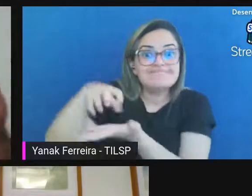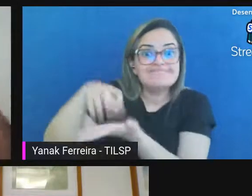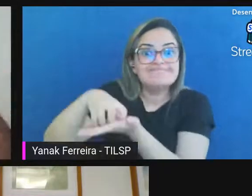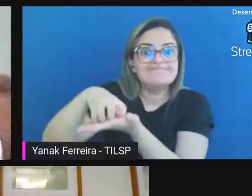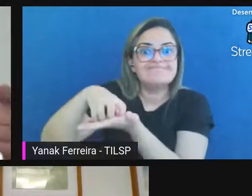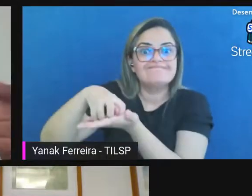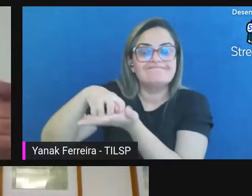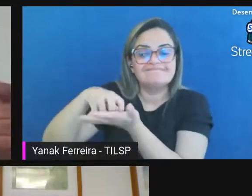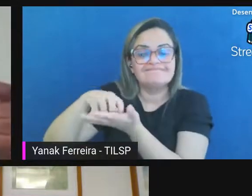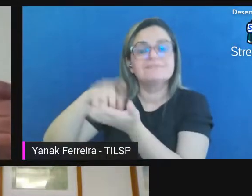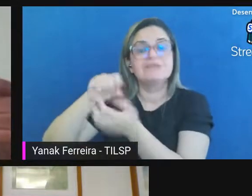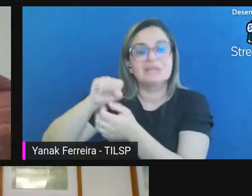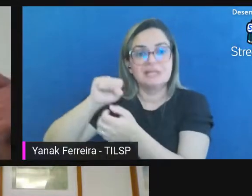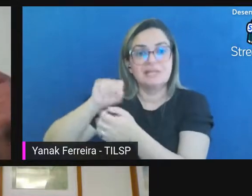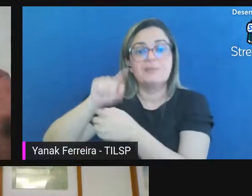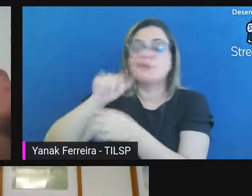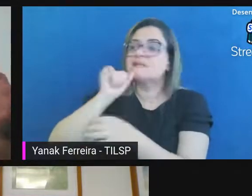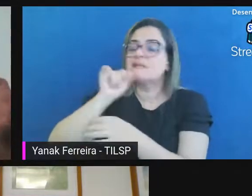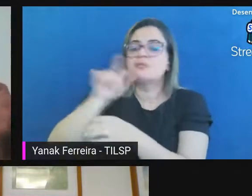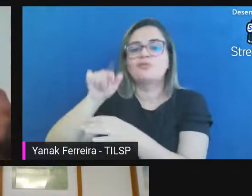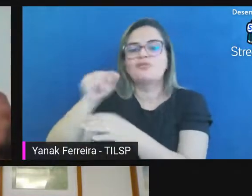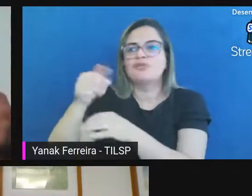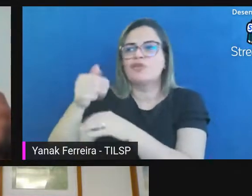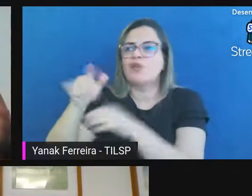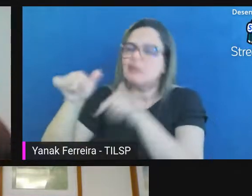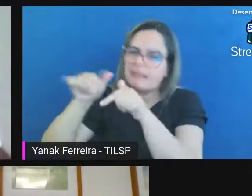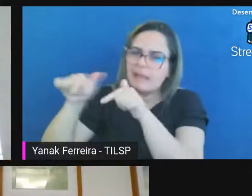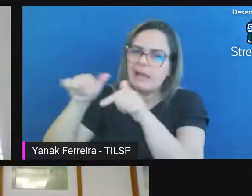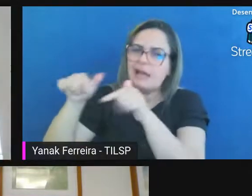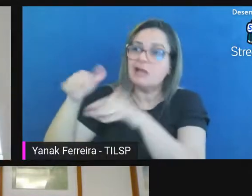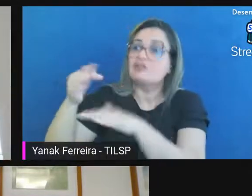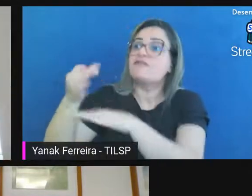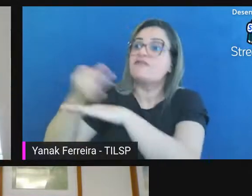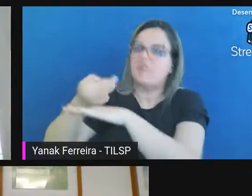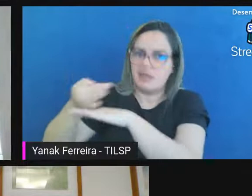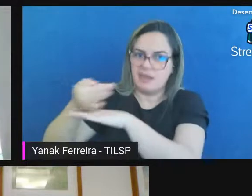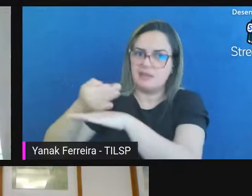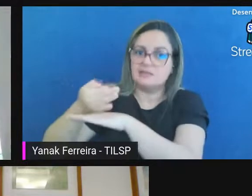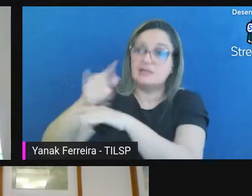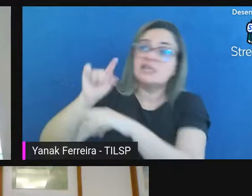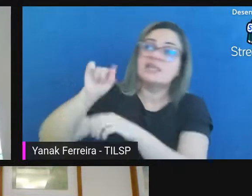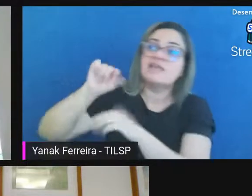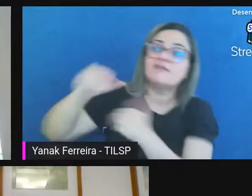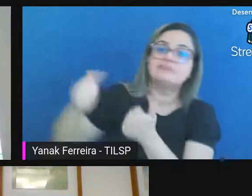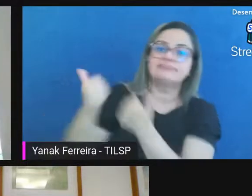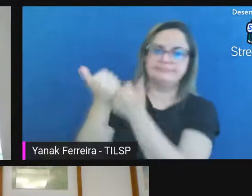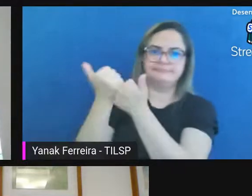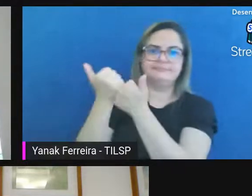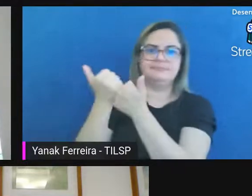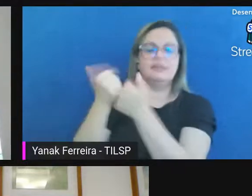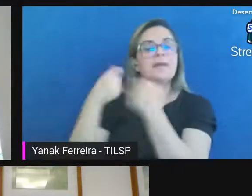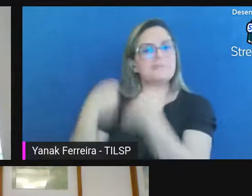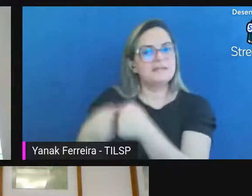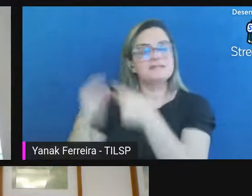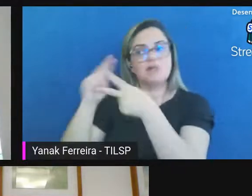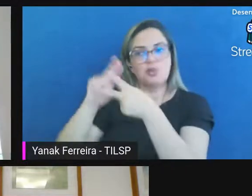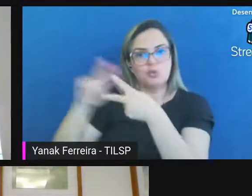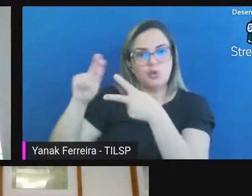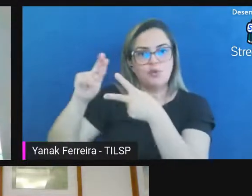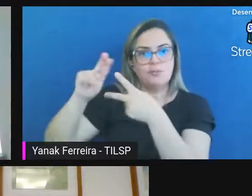suplente entrou em férias quem assume o suplente então veja como a coisa ficou clara agora